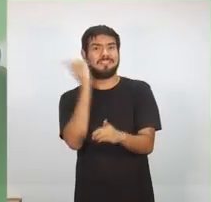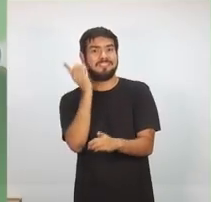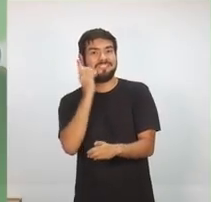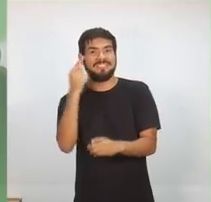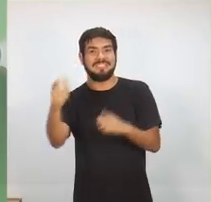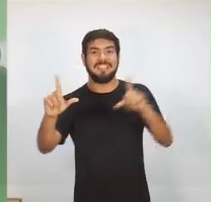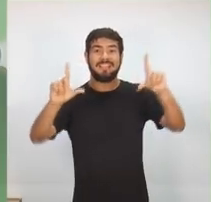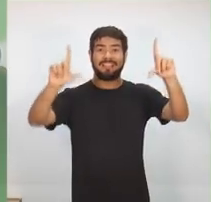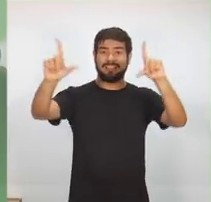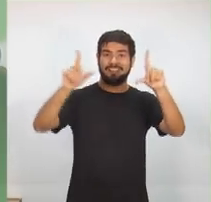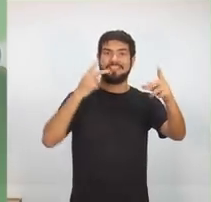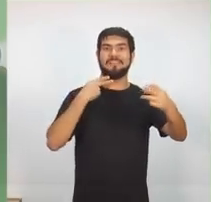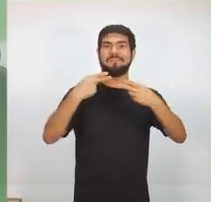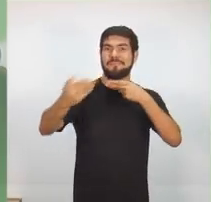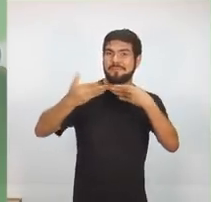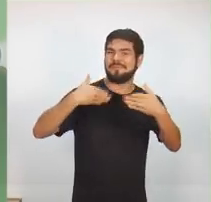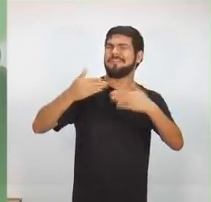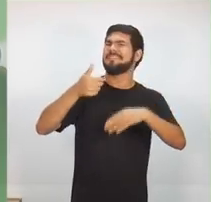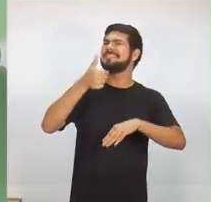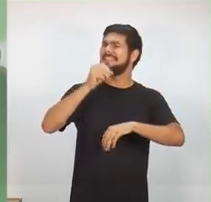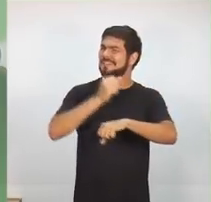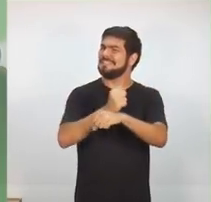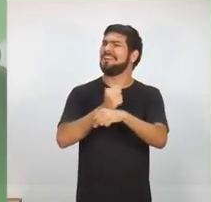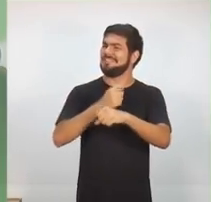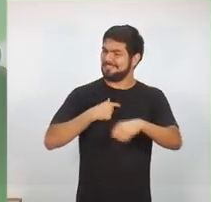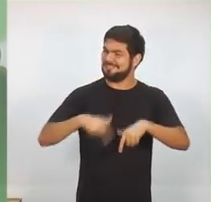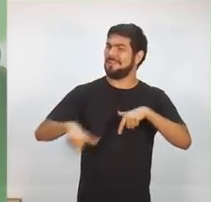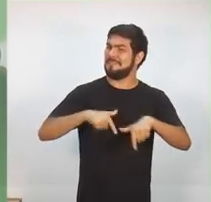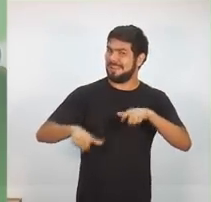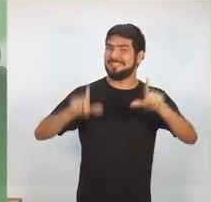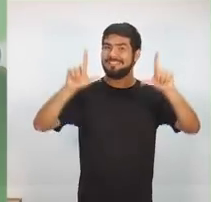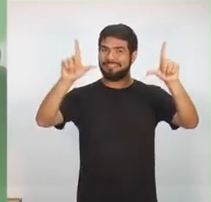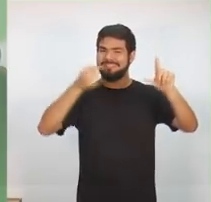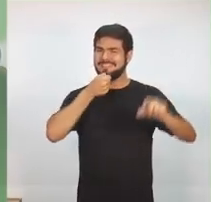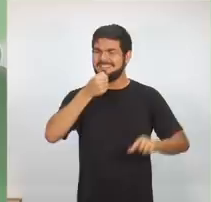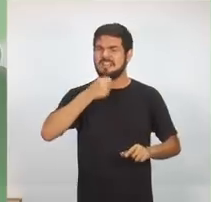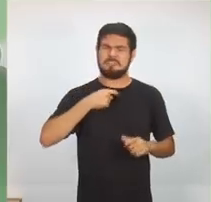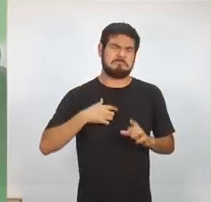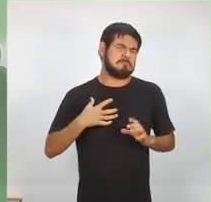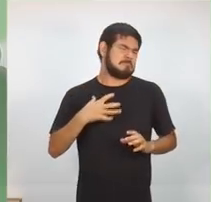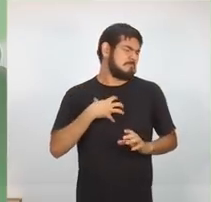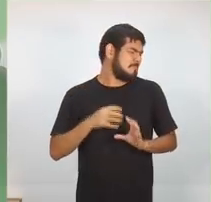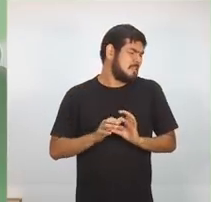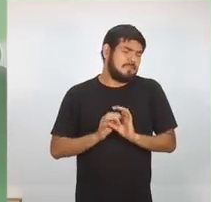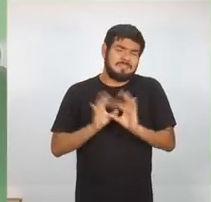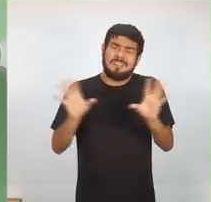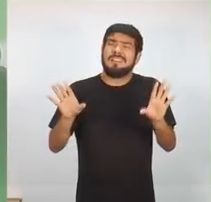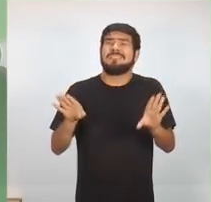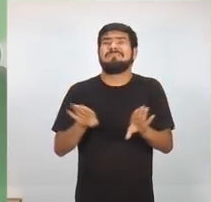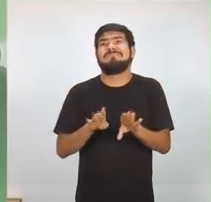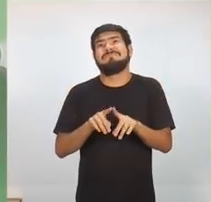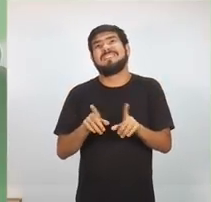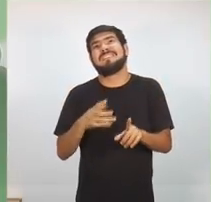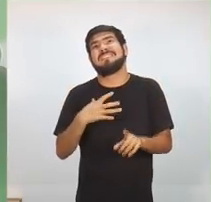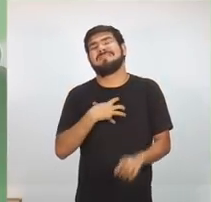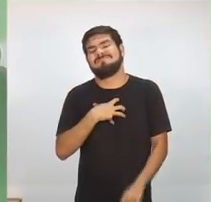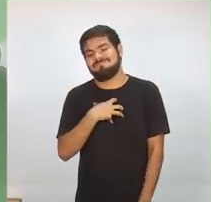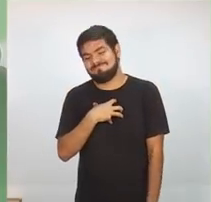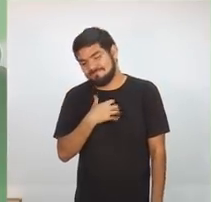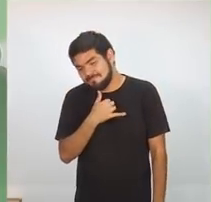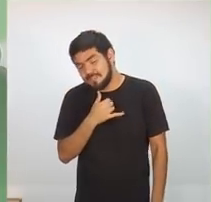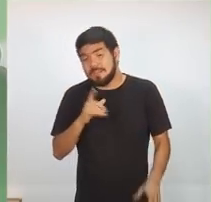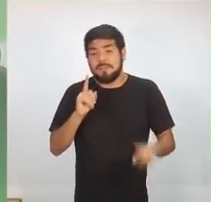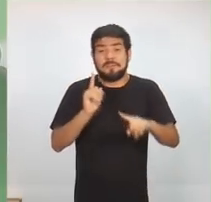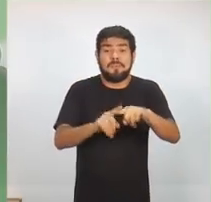aqui nesse horário há dez anos. Me sinto muito à vontade para falar do tema, mas também muito incomodado. Porque o que a gente tem